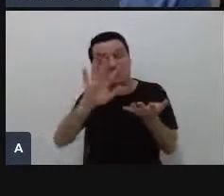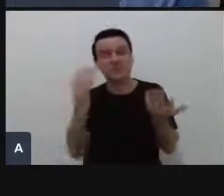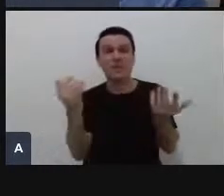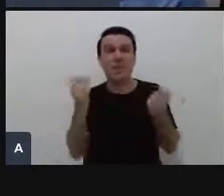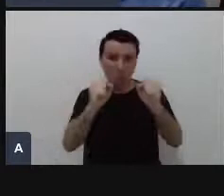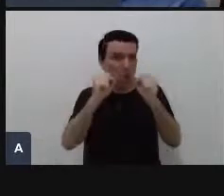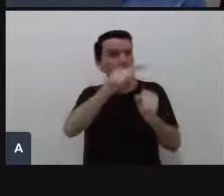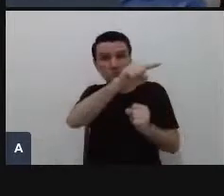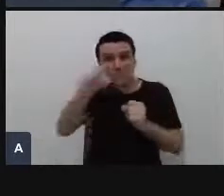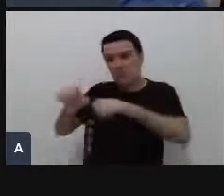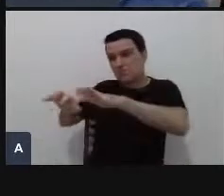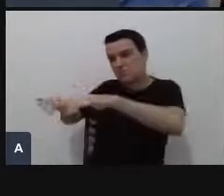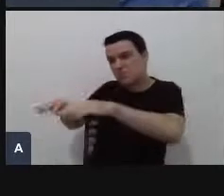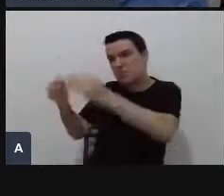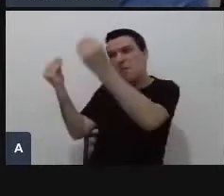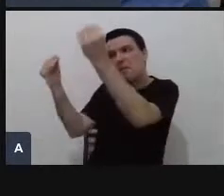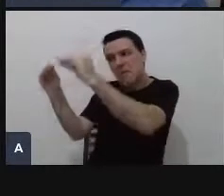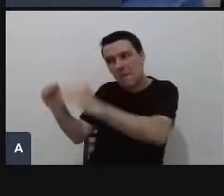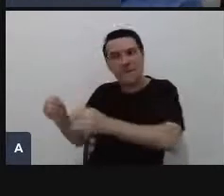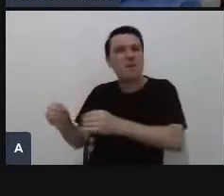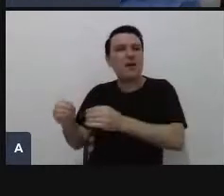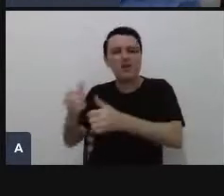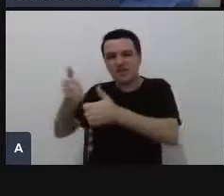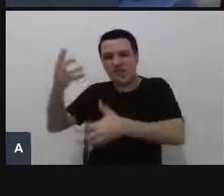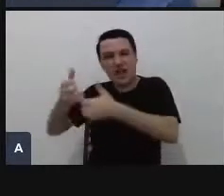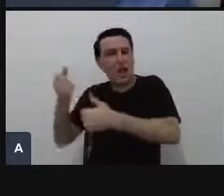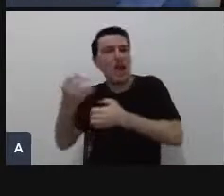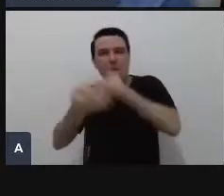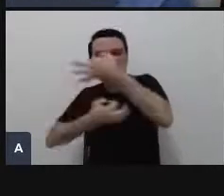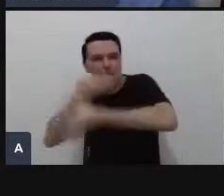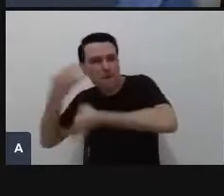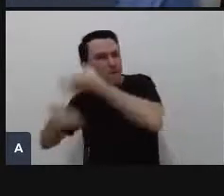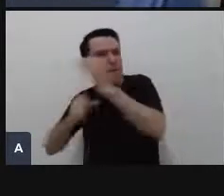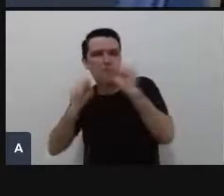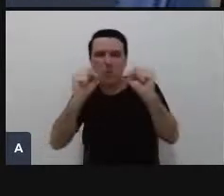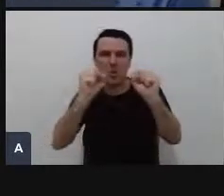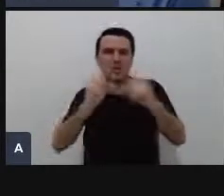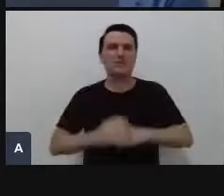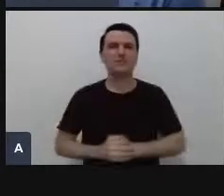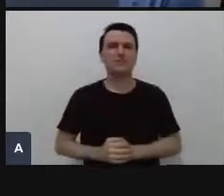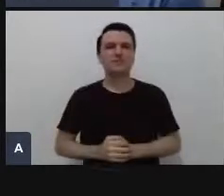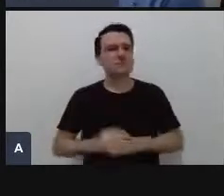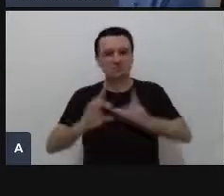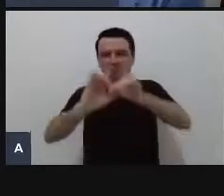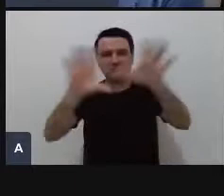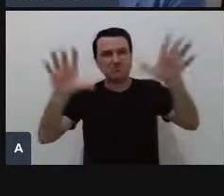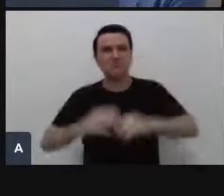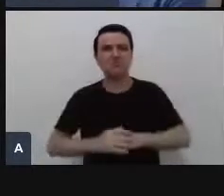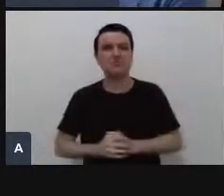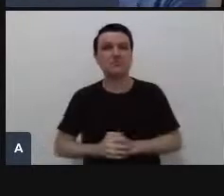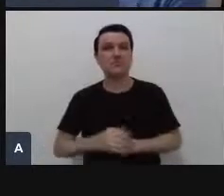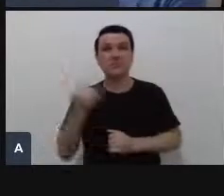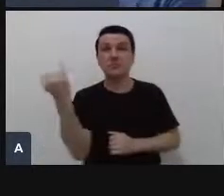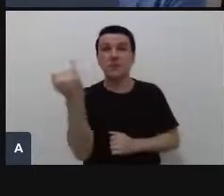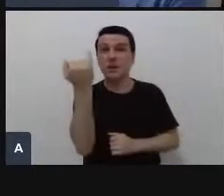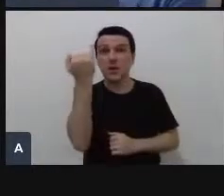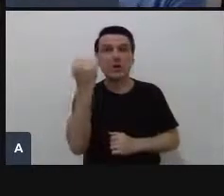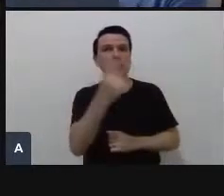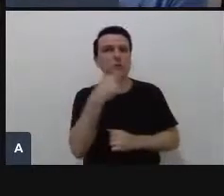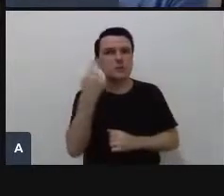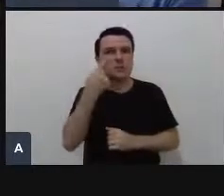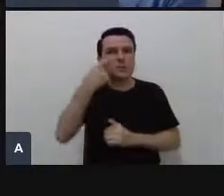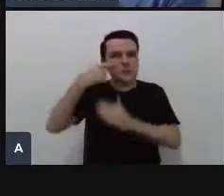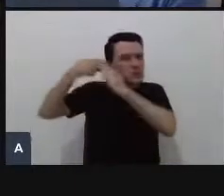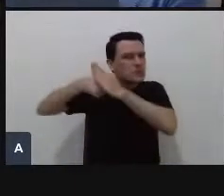compartilhar isso se vocês viveram. Se quiserem comentar algum exemplo, também pode colocar no chat. Fiquem à vontade. É crucial a gente explorar esses nossos